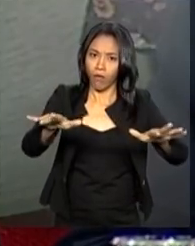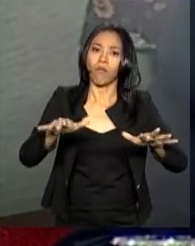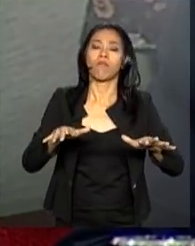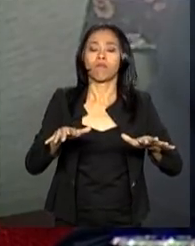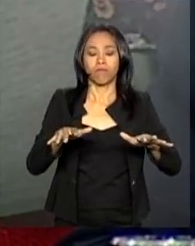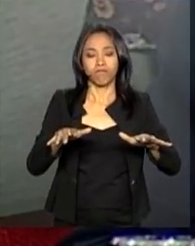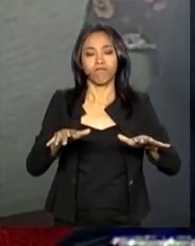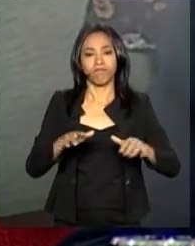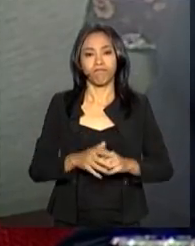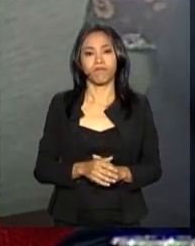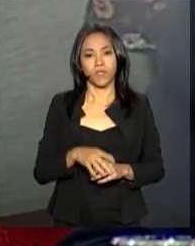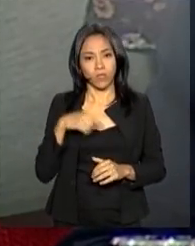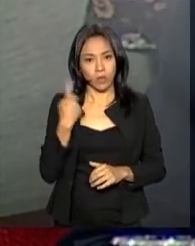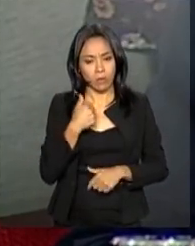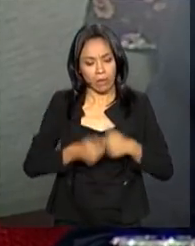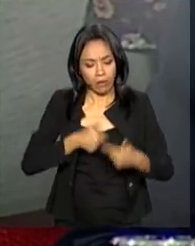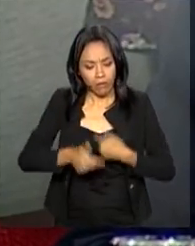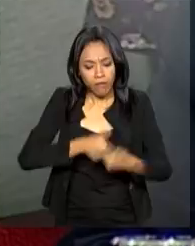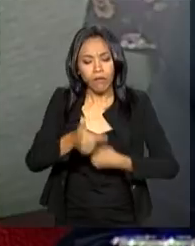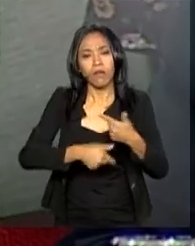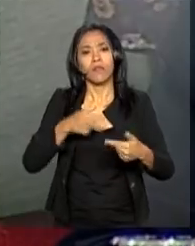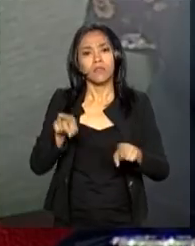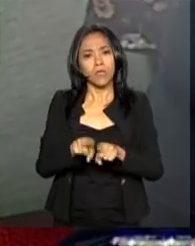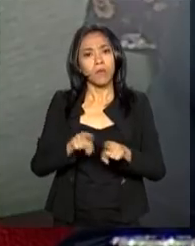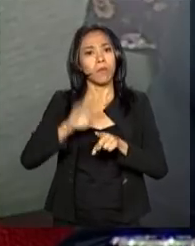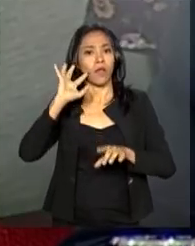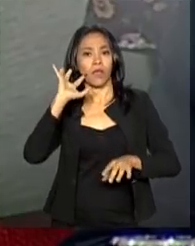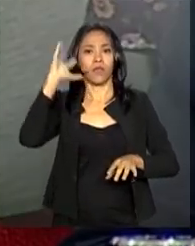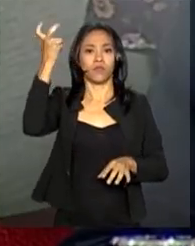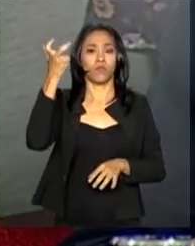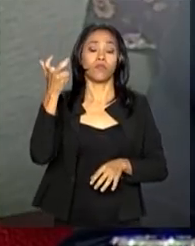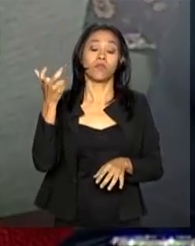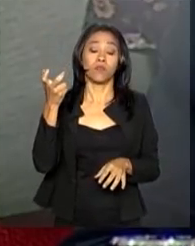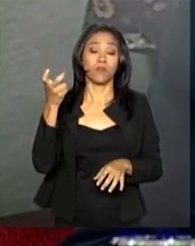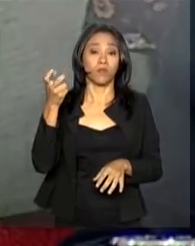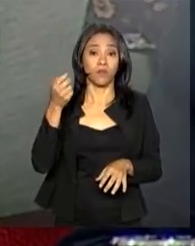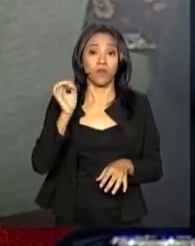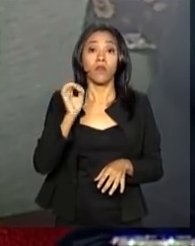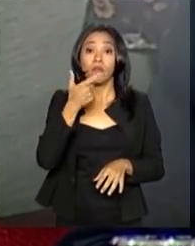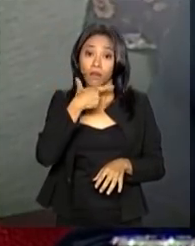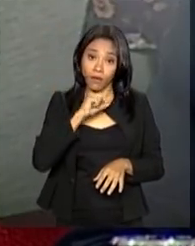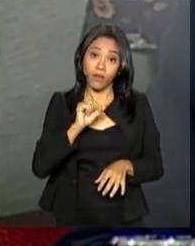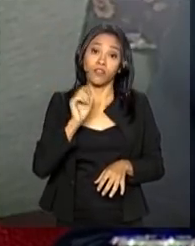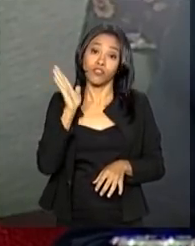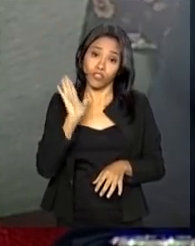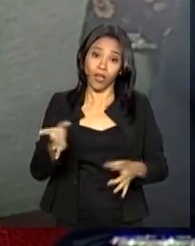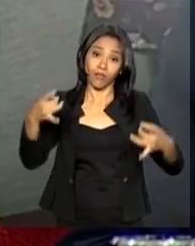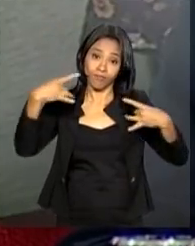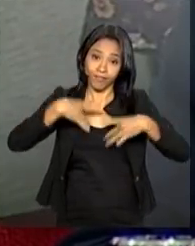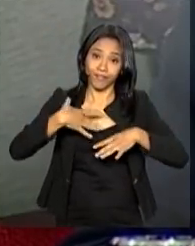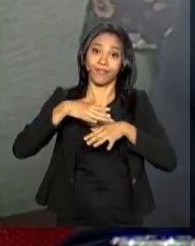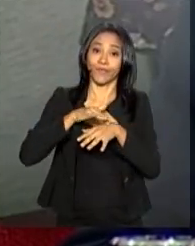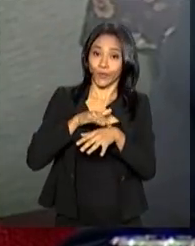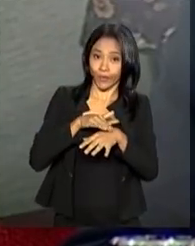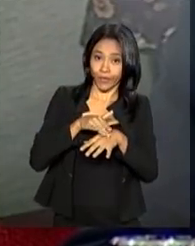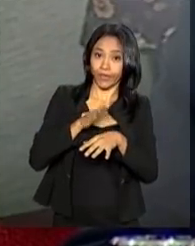mesmo na solução daqueles que têm ou que portam a doença.